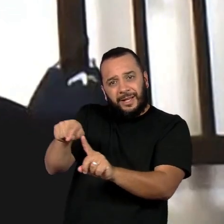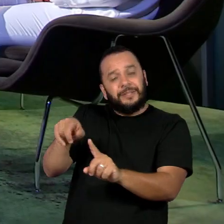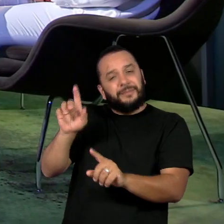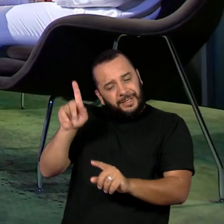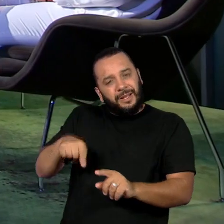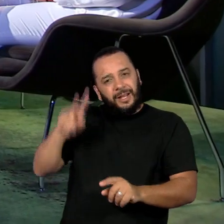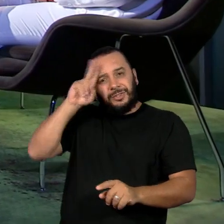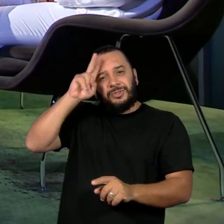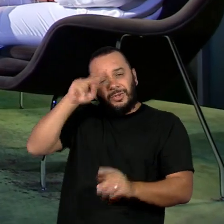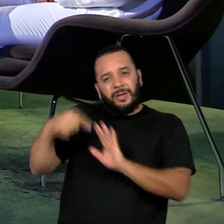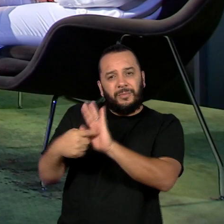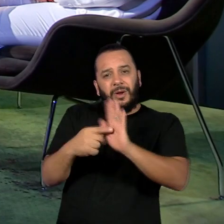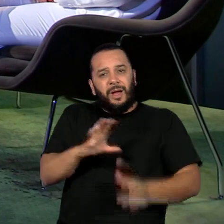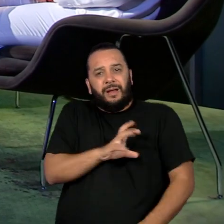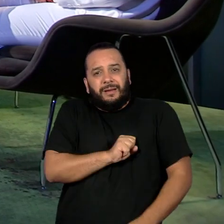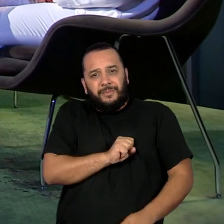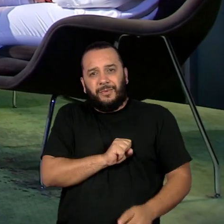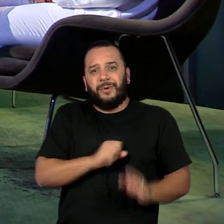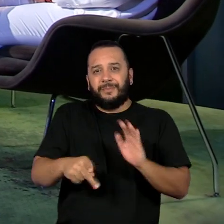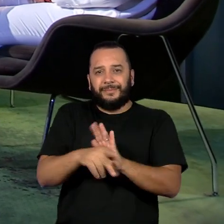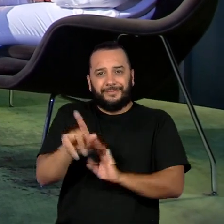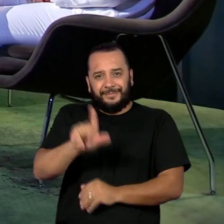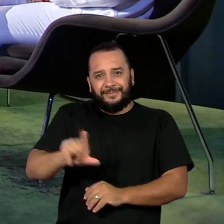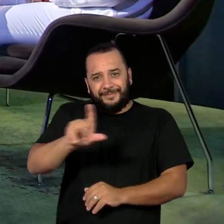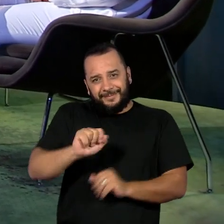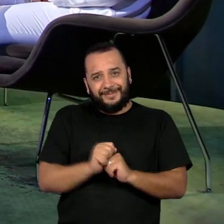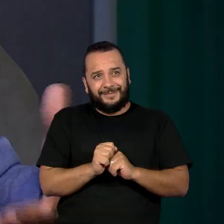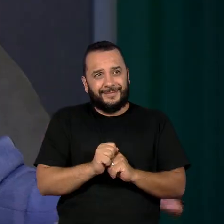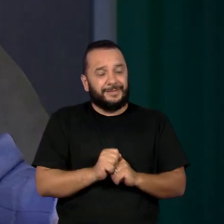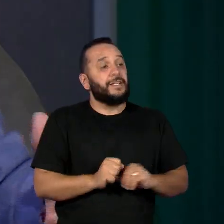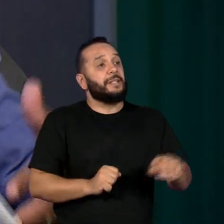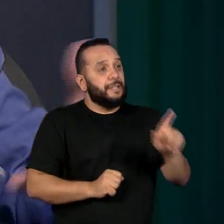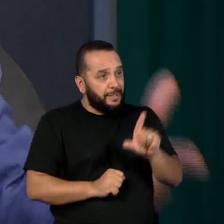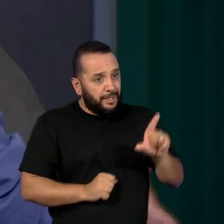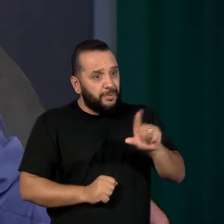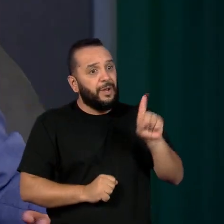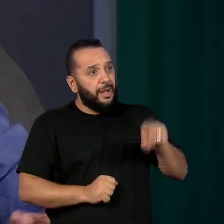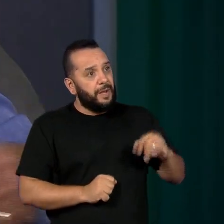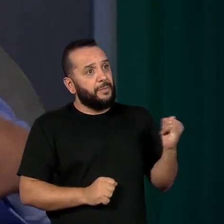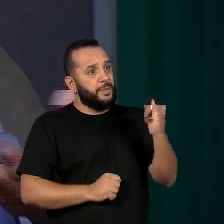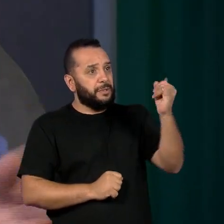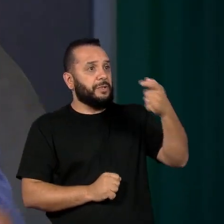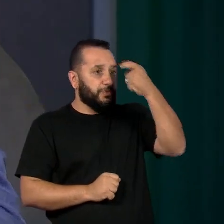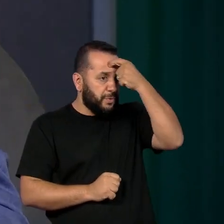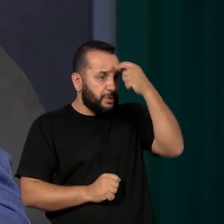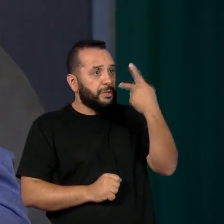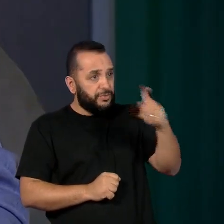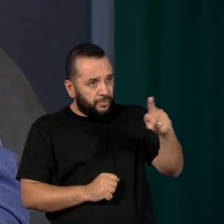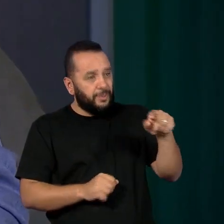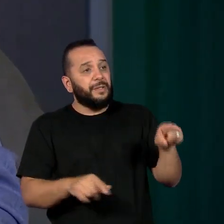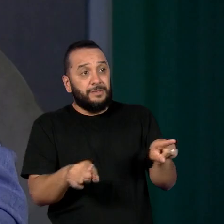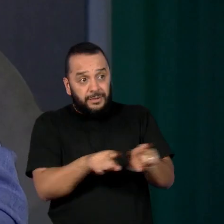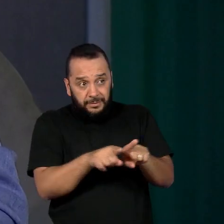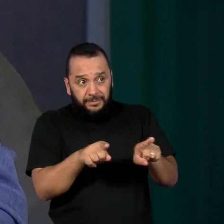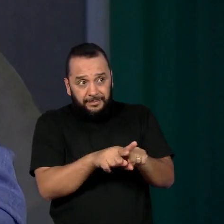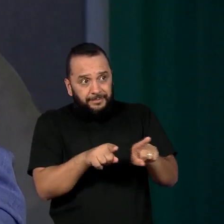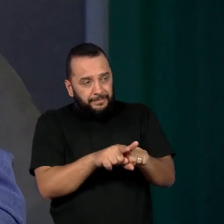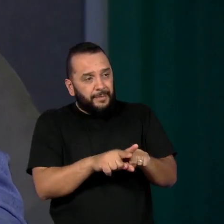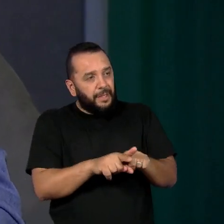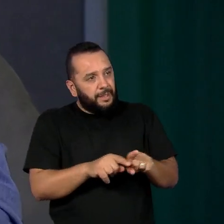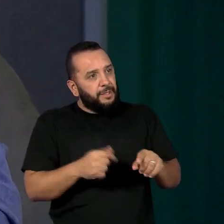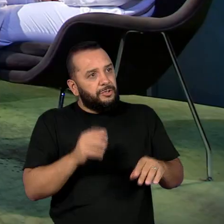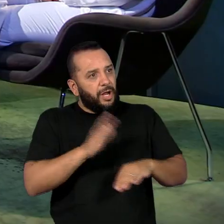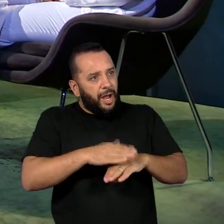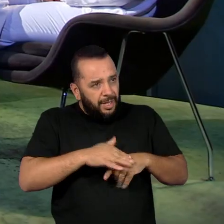A literatura foi importante, continua sendo importante para a sua consciência e para a sua realização pessoal e